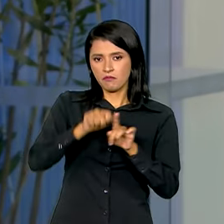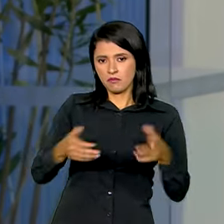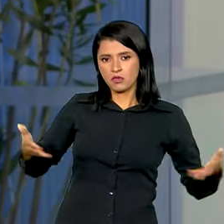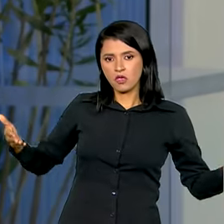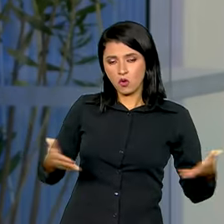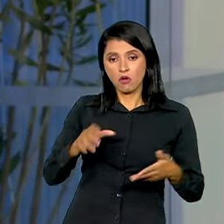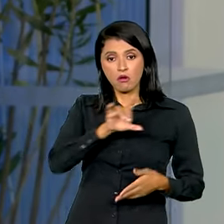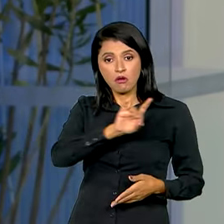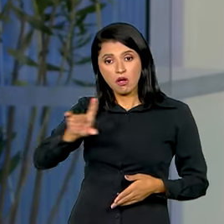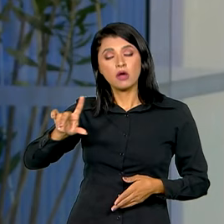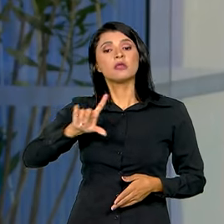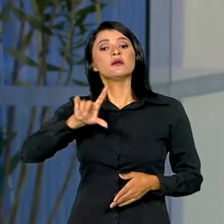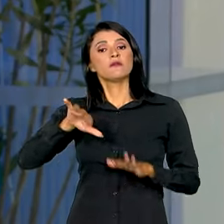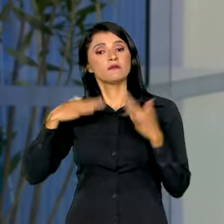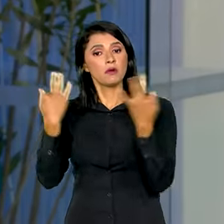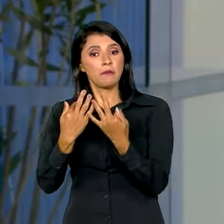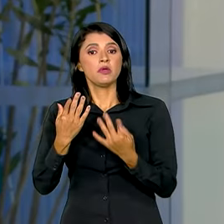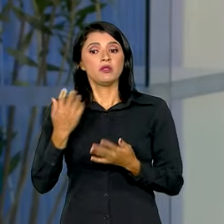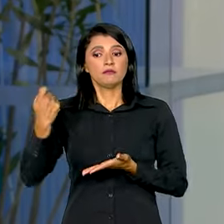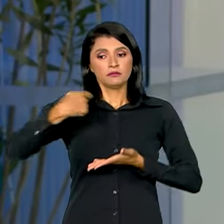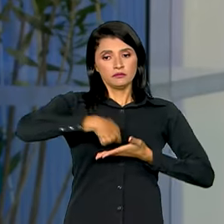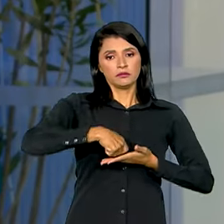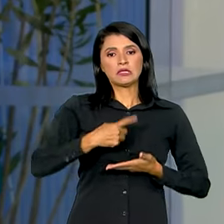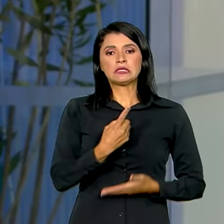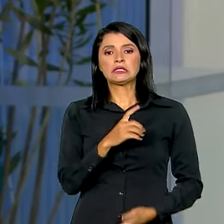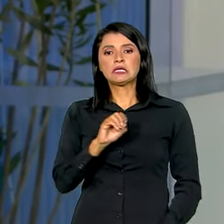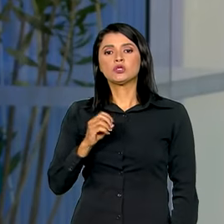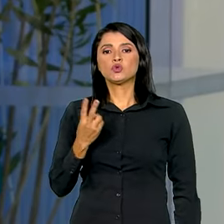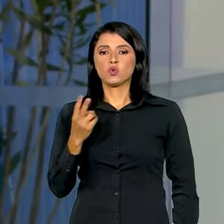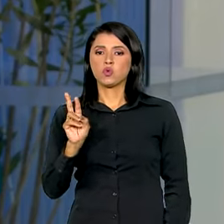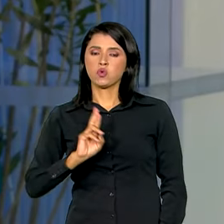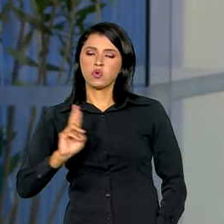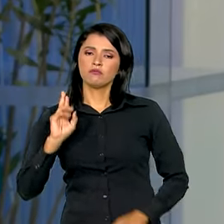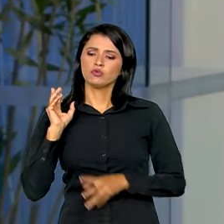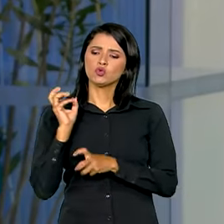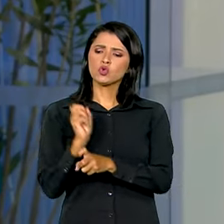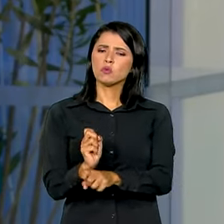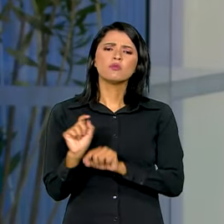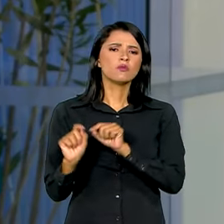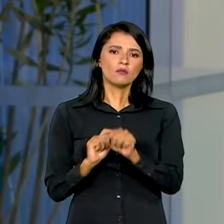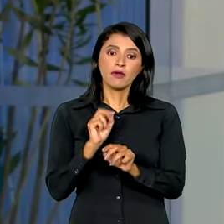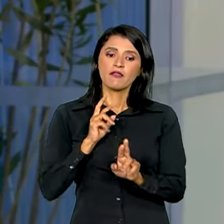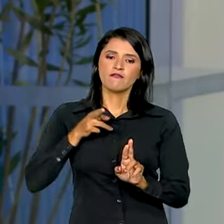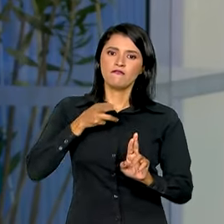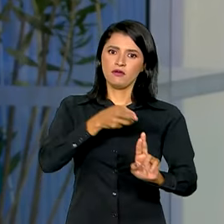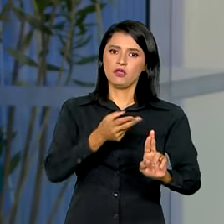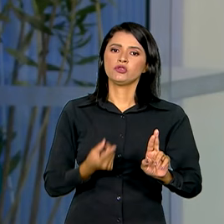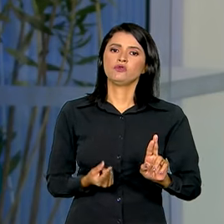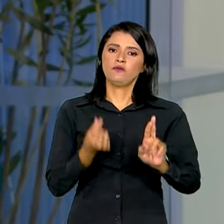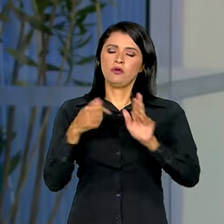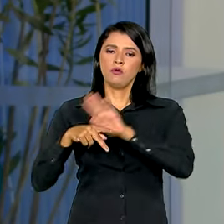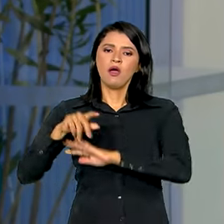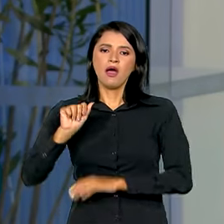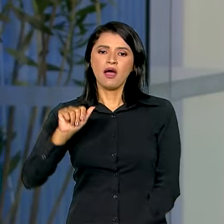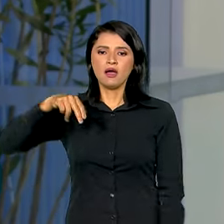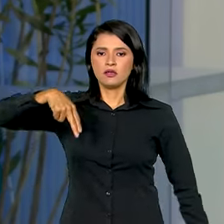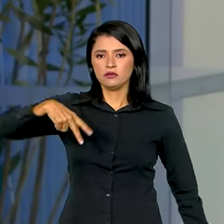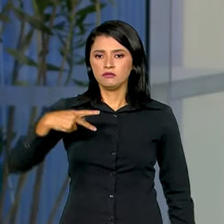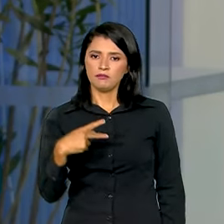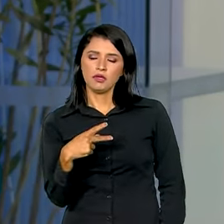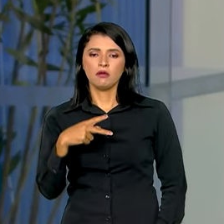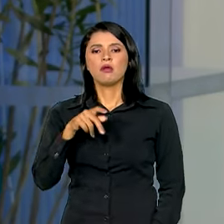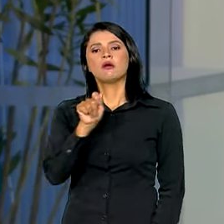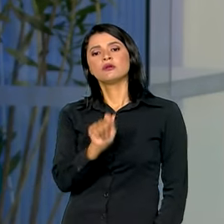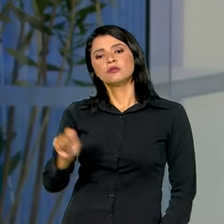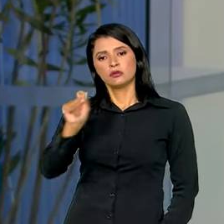receber 102 reais. Esse valor, esse preço, é calculado de acordo com o preço de referência pela ANP, a Agência